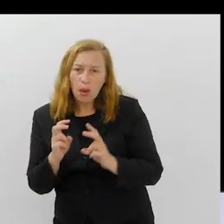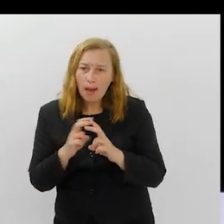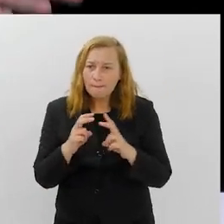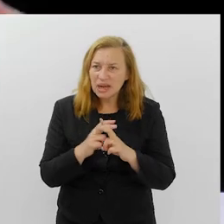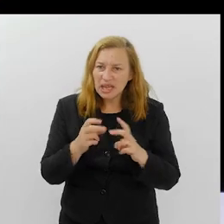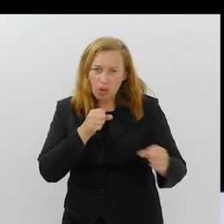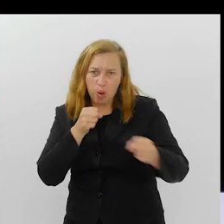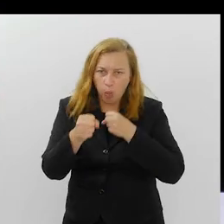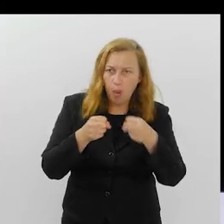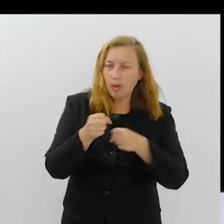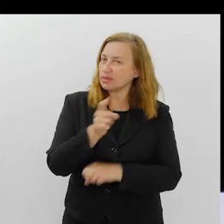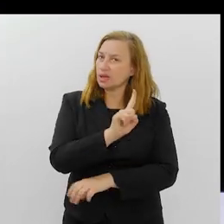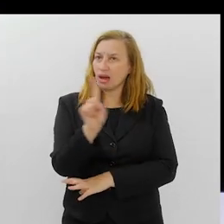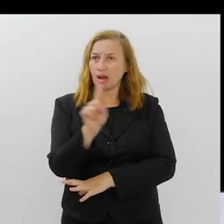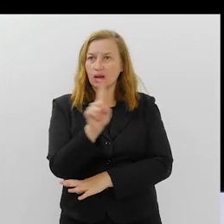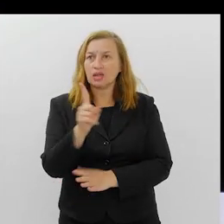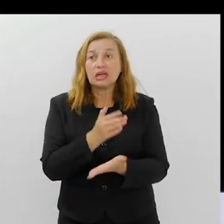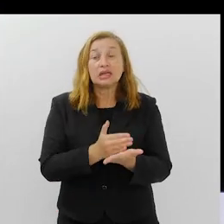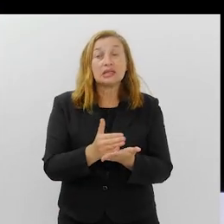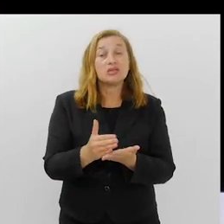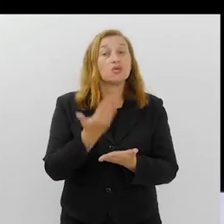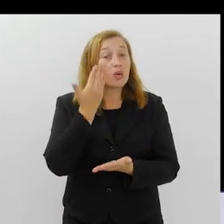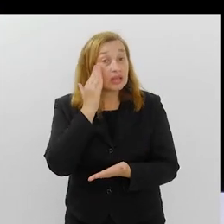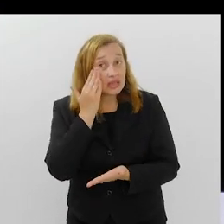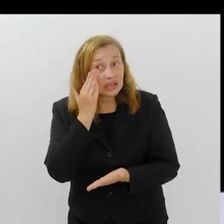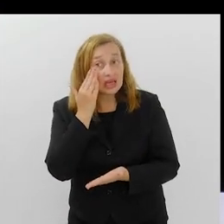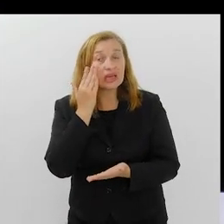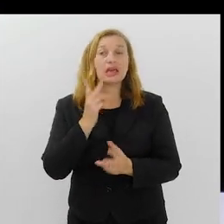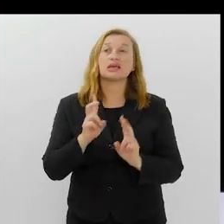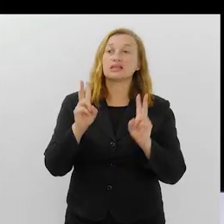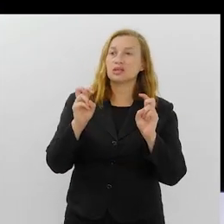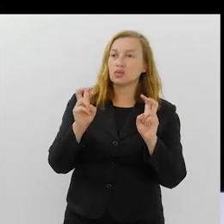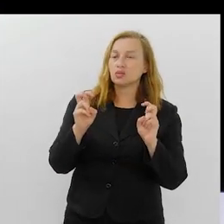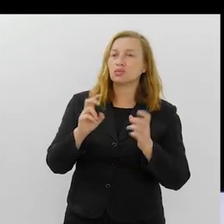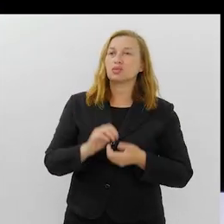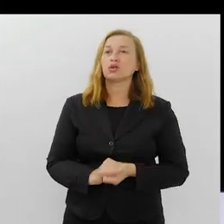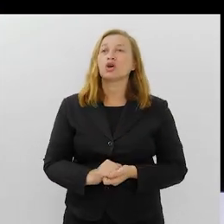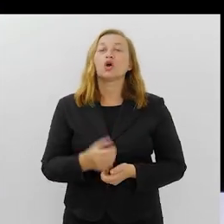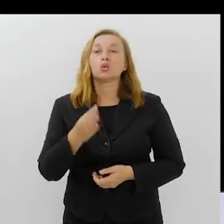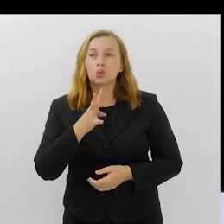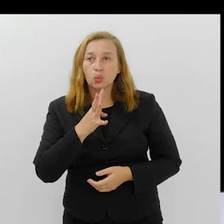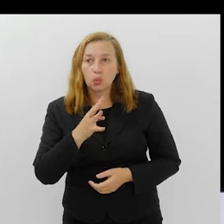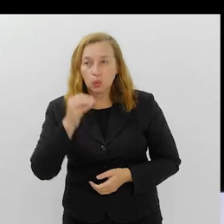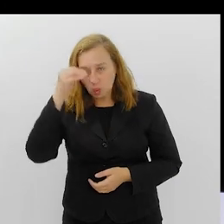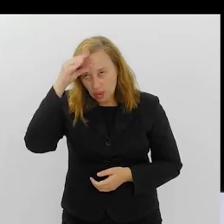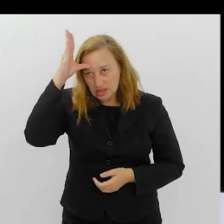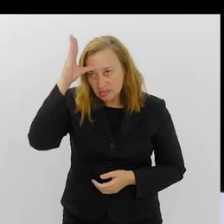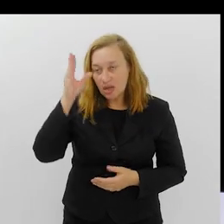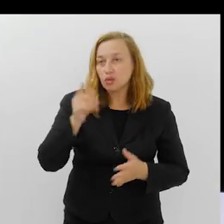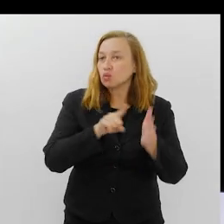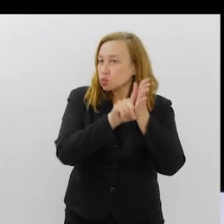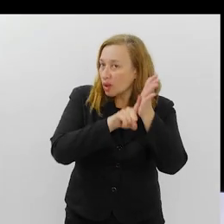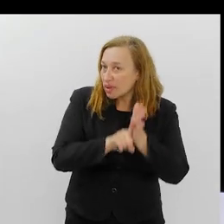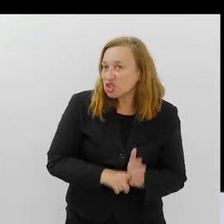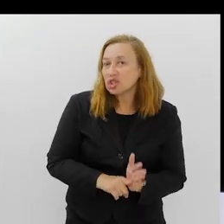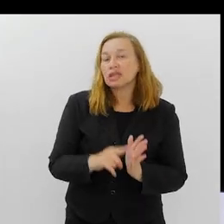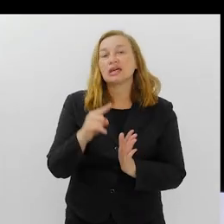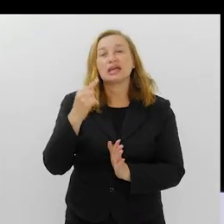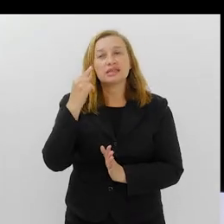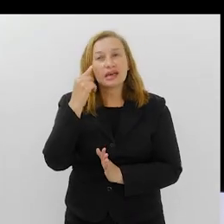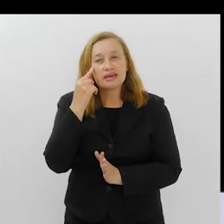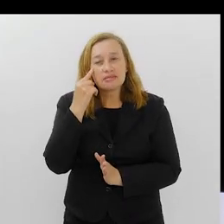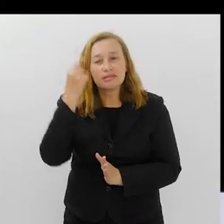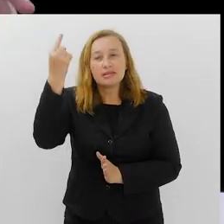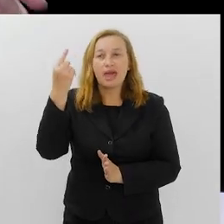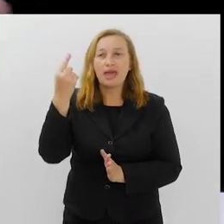deles entre si. Isso começou a se compreender. acho que essa questão do conhecimento, da pesquisa, dessa ideia